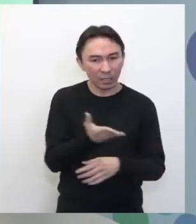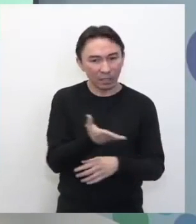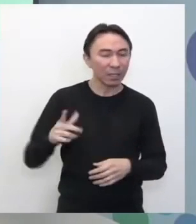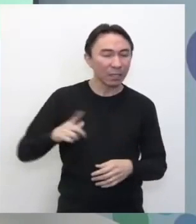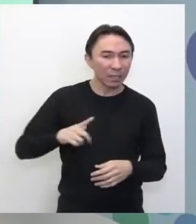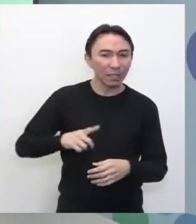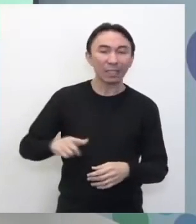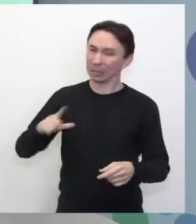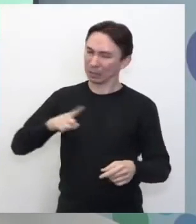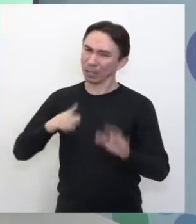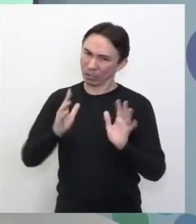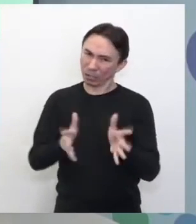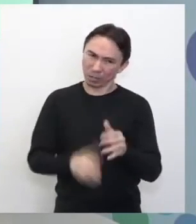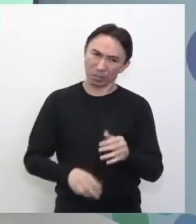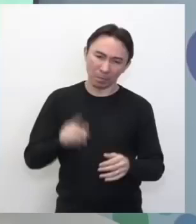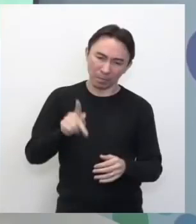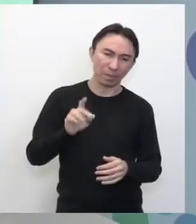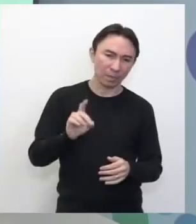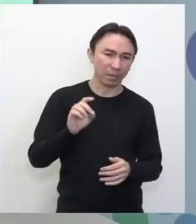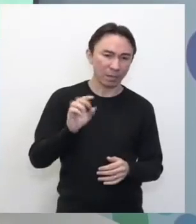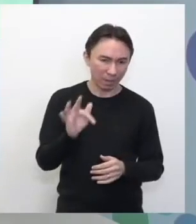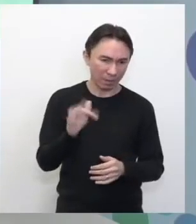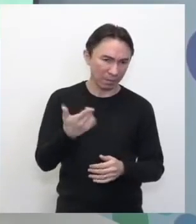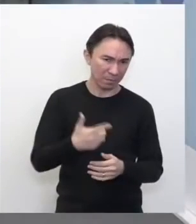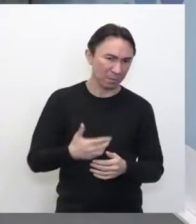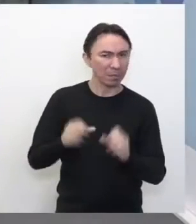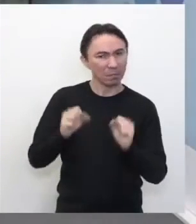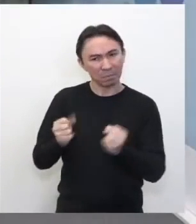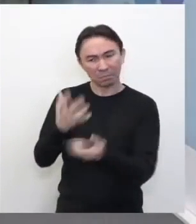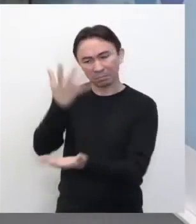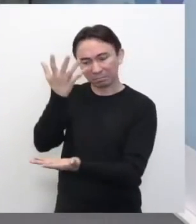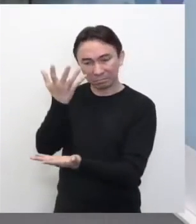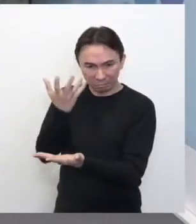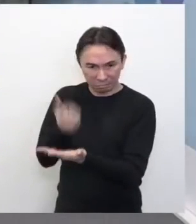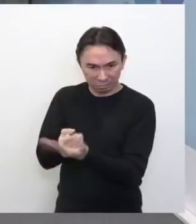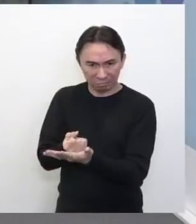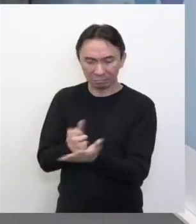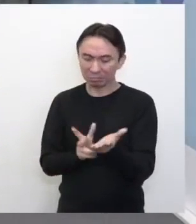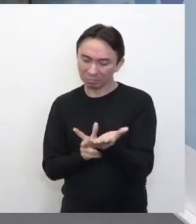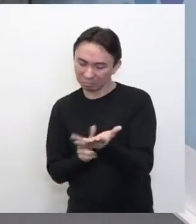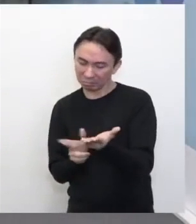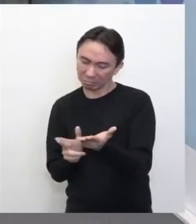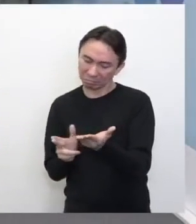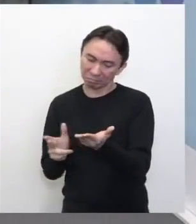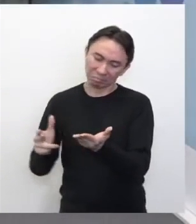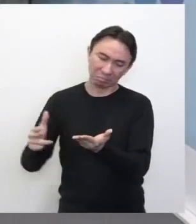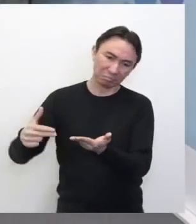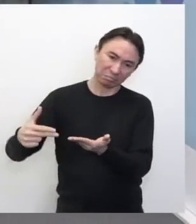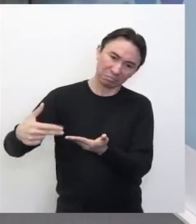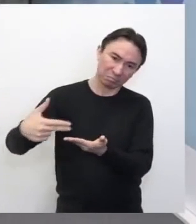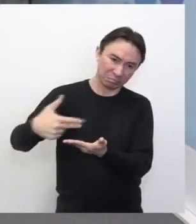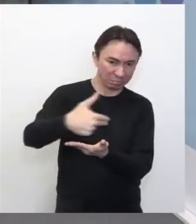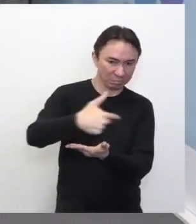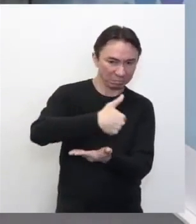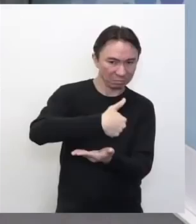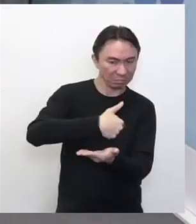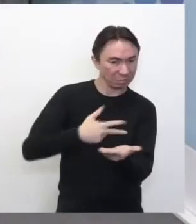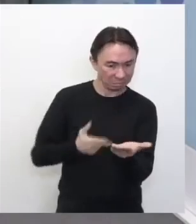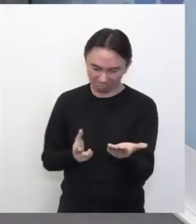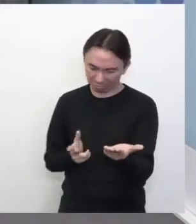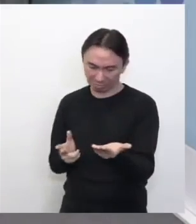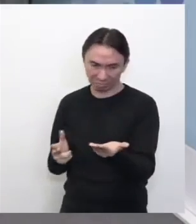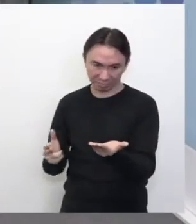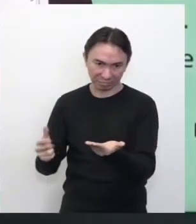PDF lá para vocês. Ele vai aparecer e você só recorta esse molde. Você consegue ter essa nomenclatura de